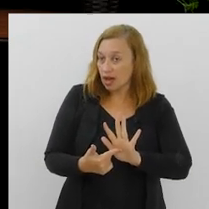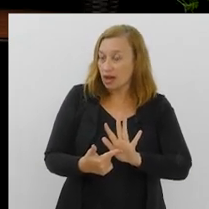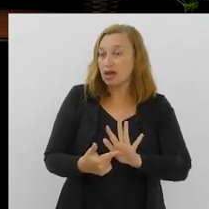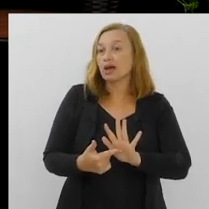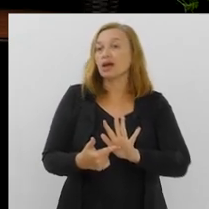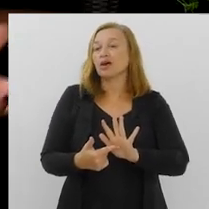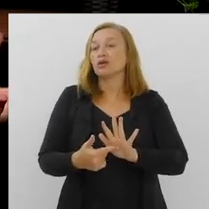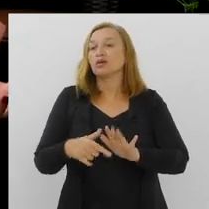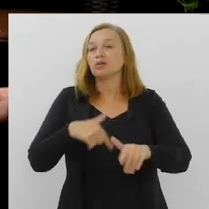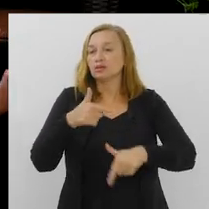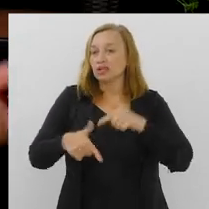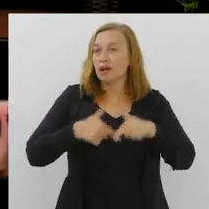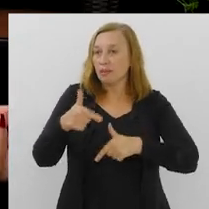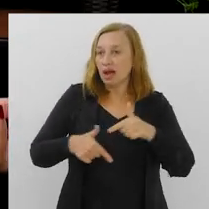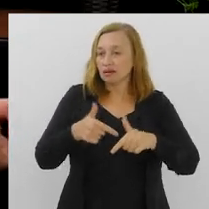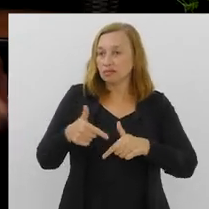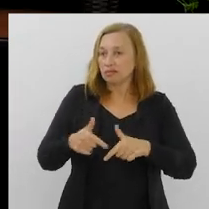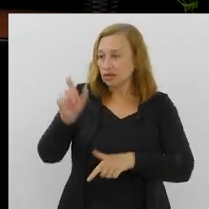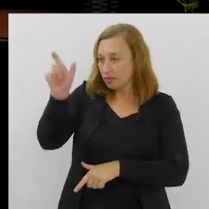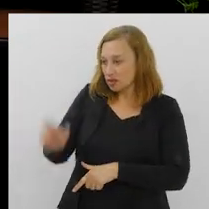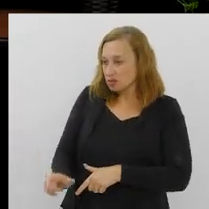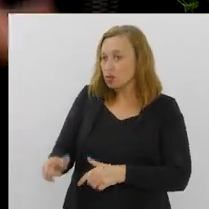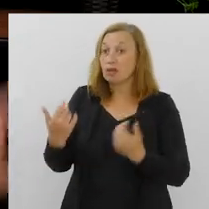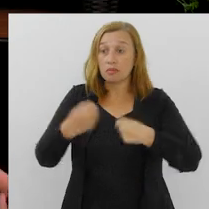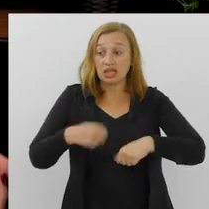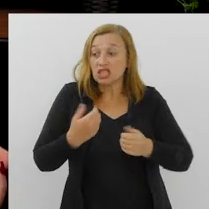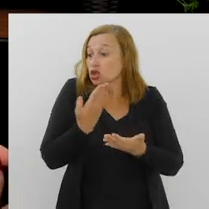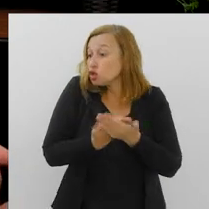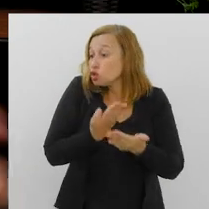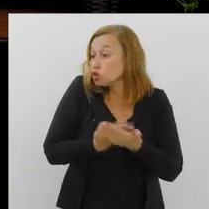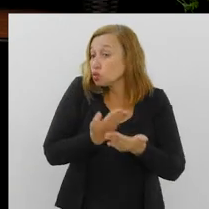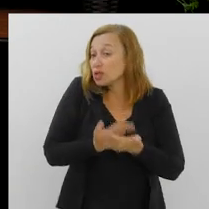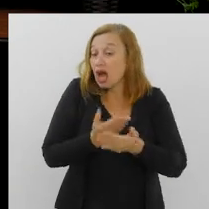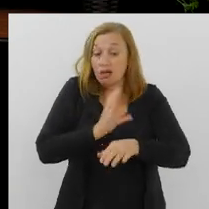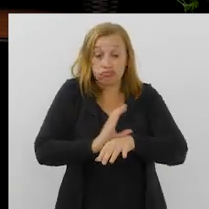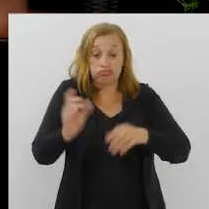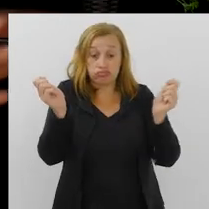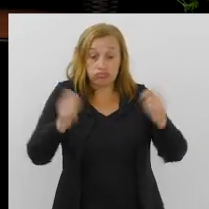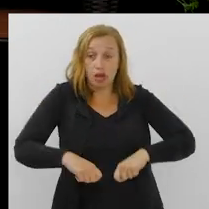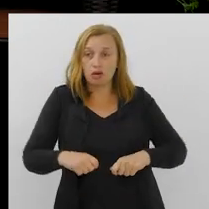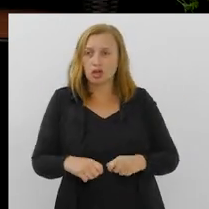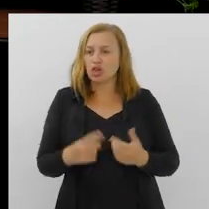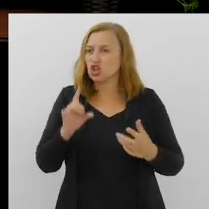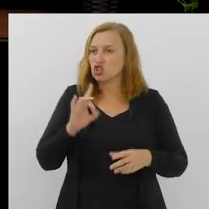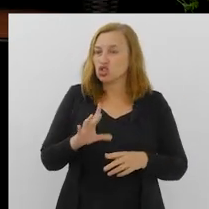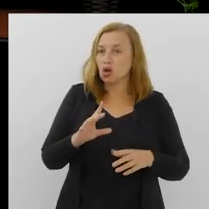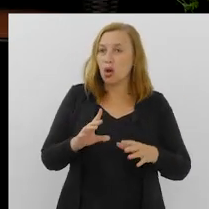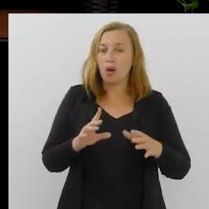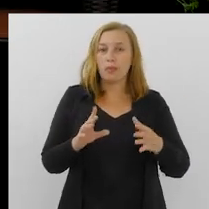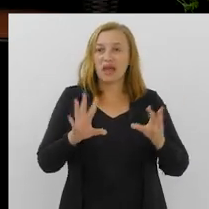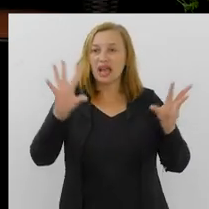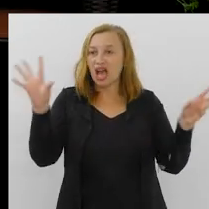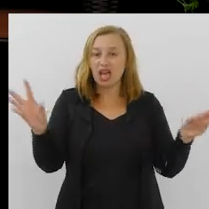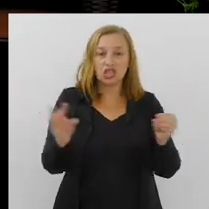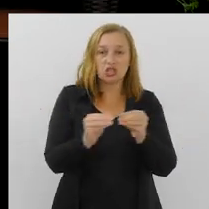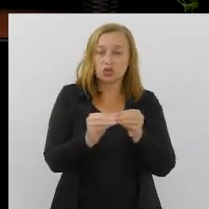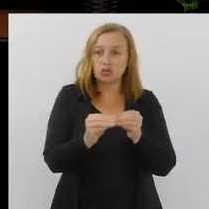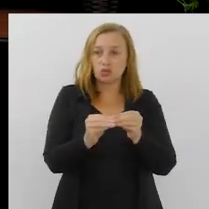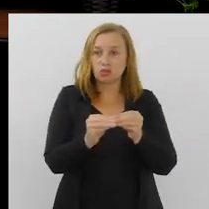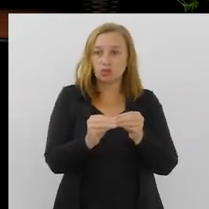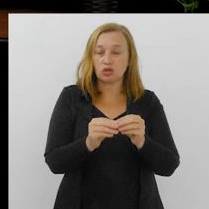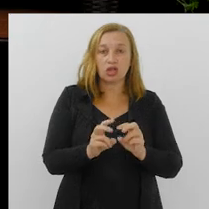essa pessoa tenha, de um lado, a capacitação, porque ela precisa estudar efetivamente. Não adianta a pessoa ficar ali buscando os manuais